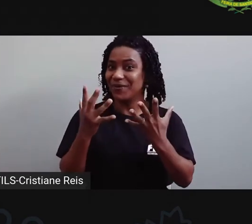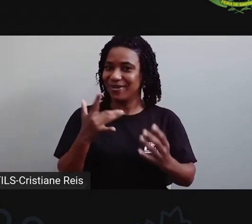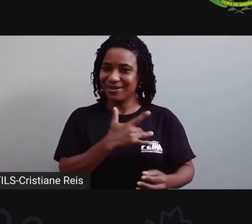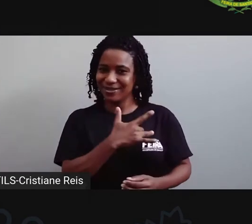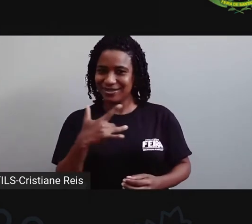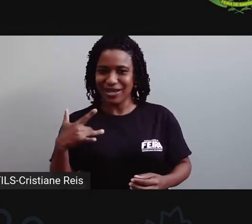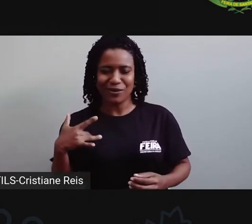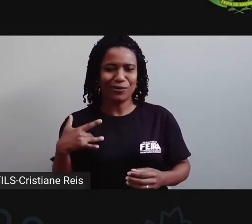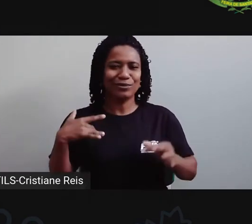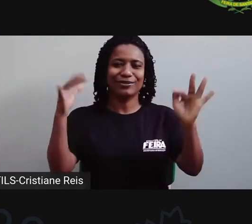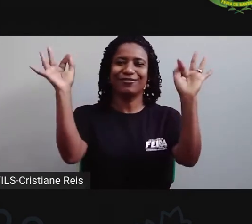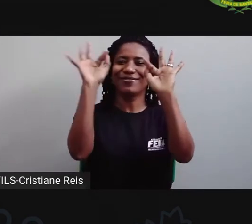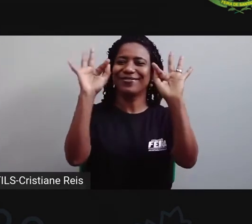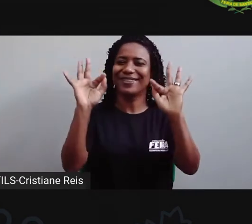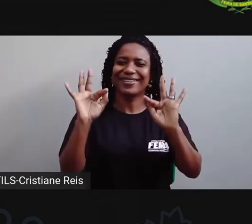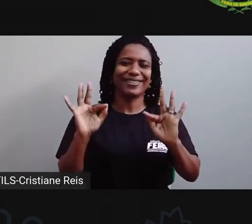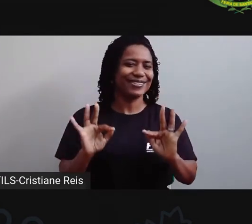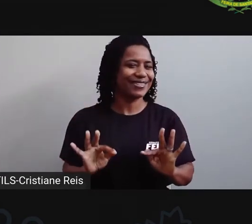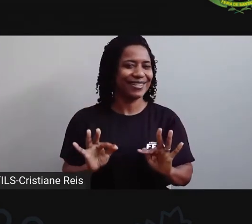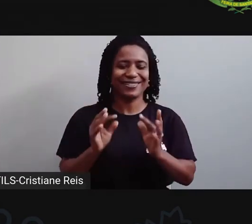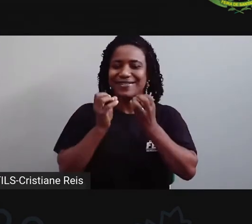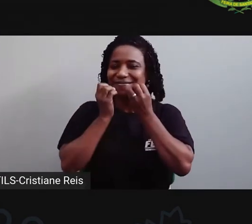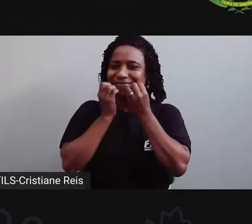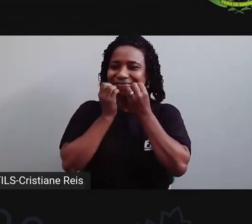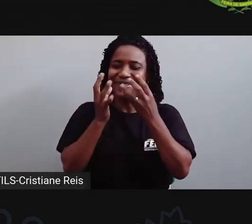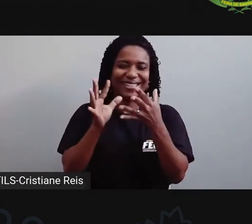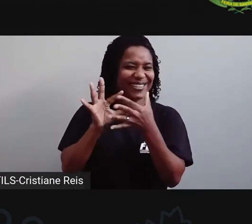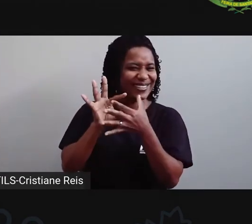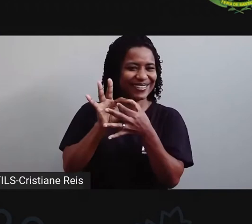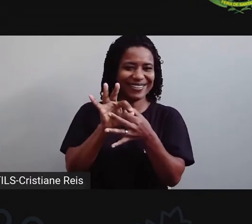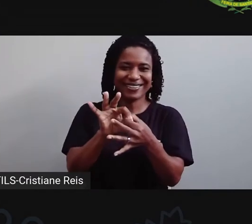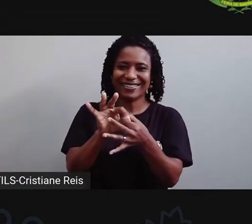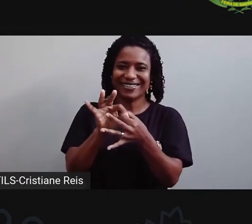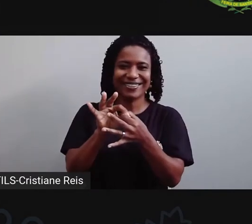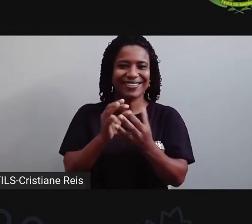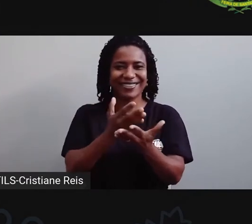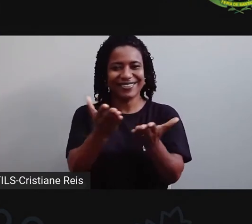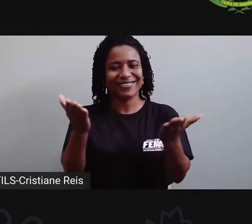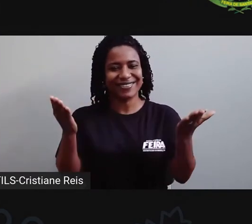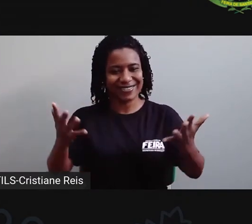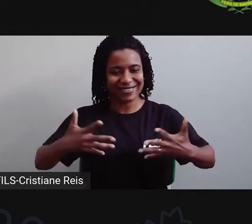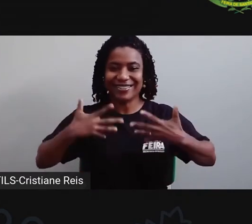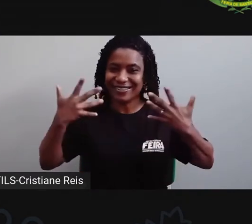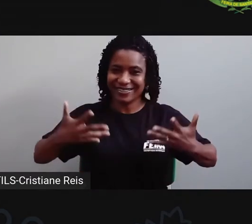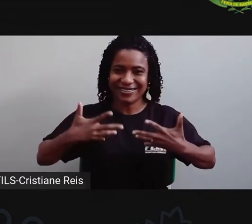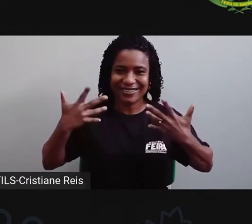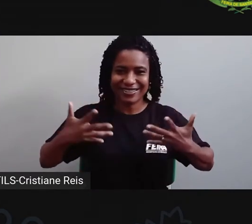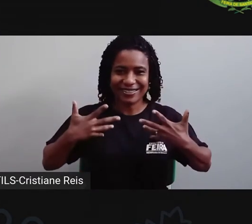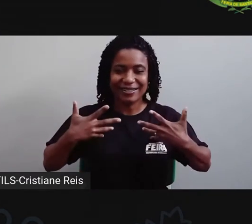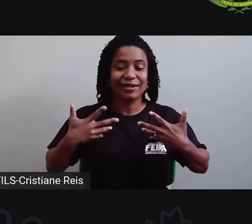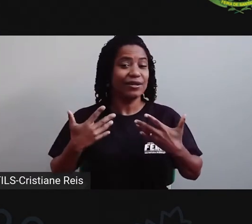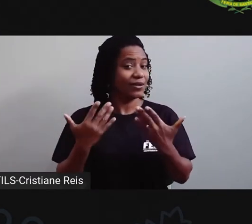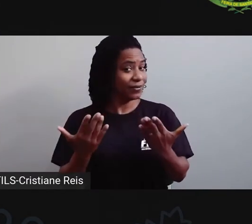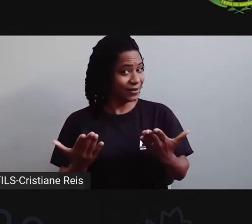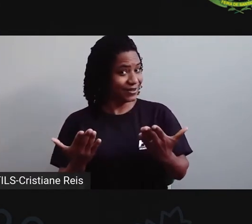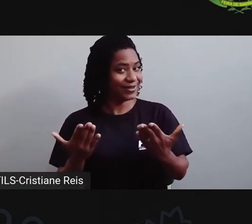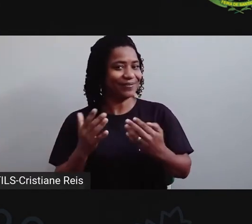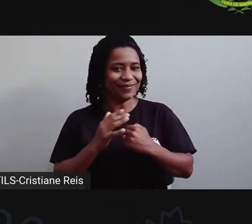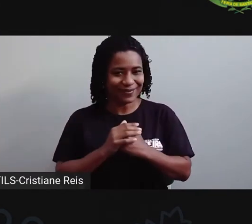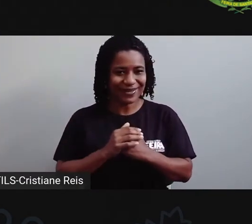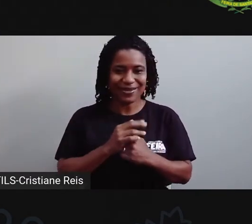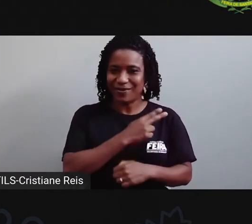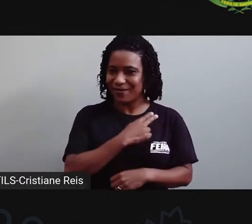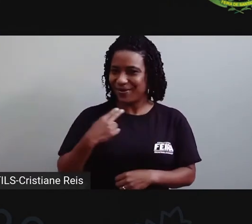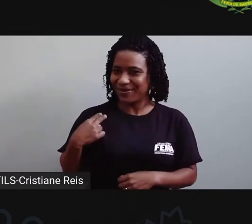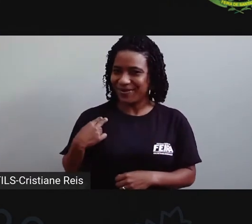que a felicidade esteja bem próxima de vocês, vocês experimentando toda essa alegria. Bom, como vocês sabem, eu sou a professora